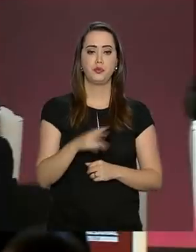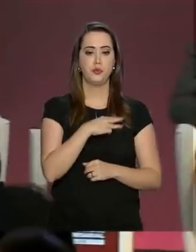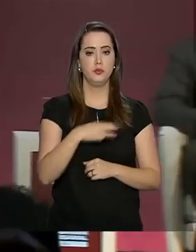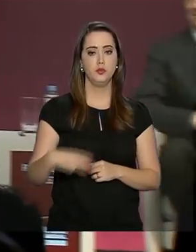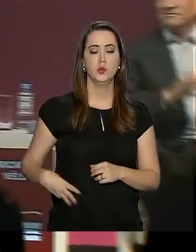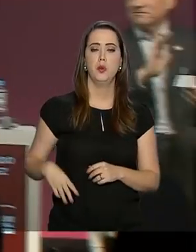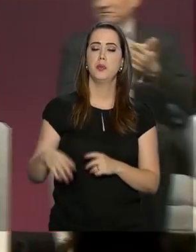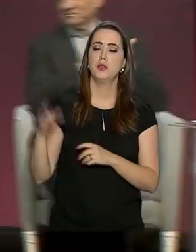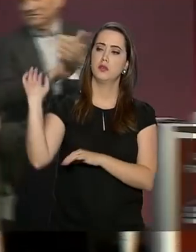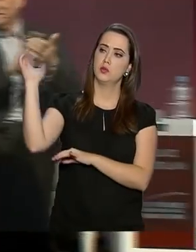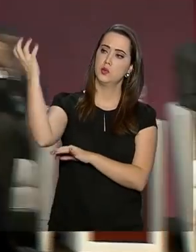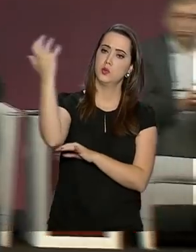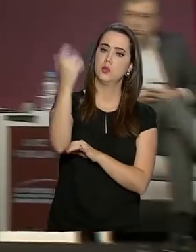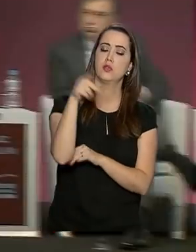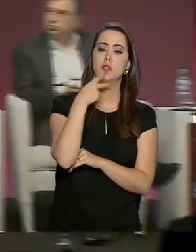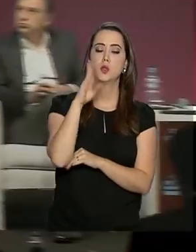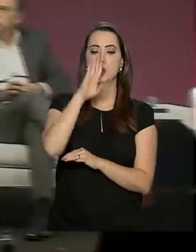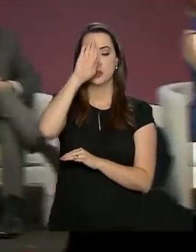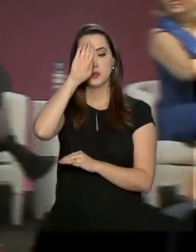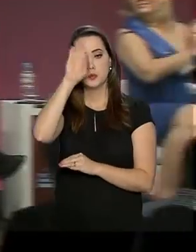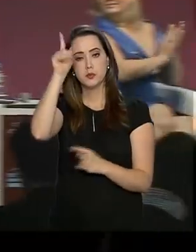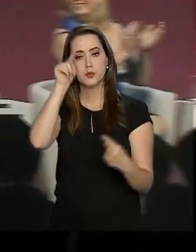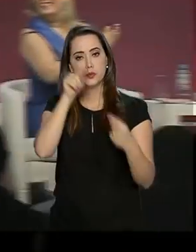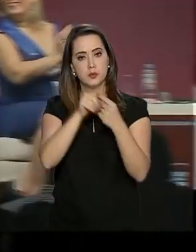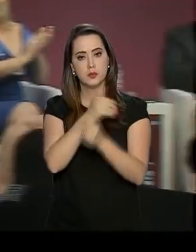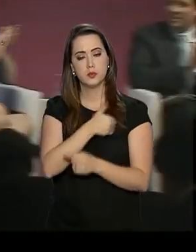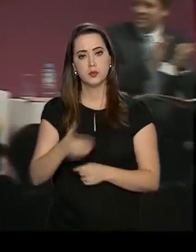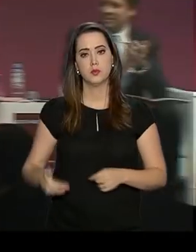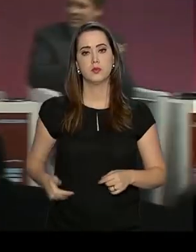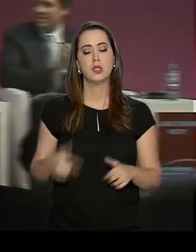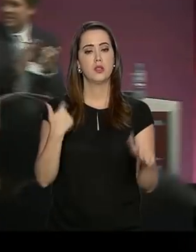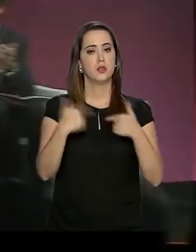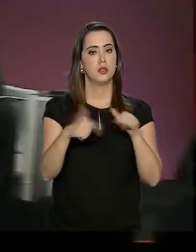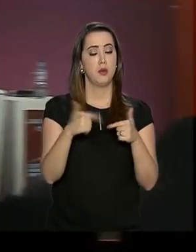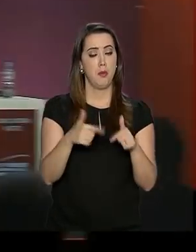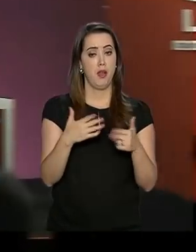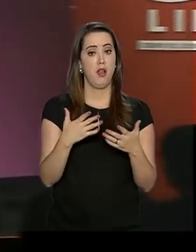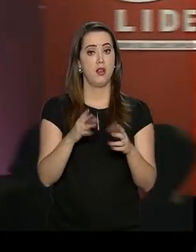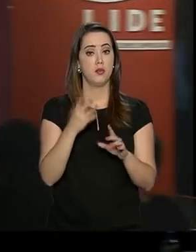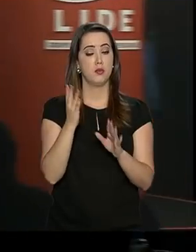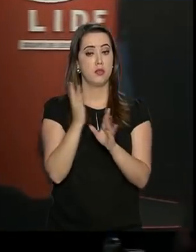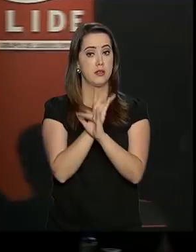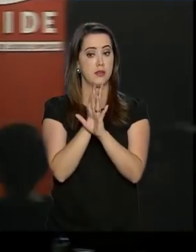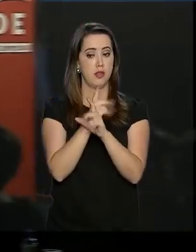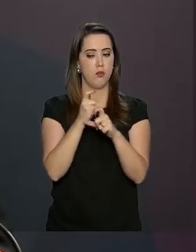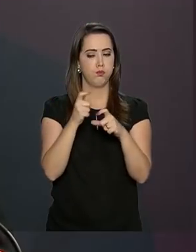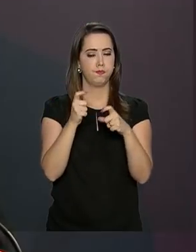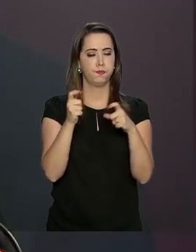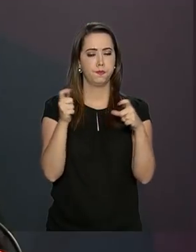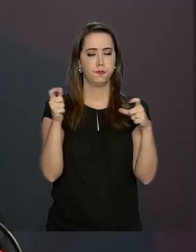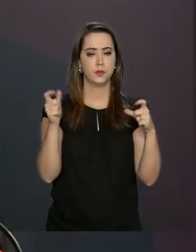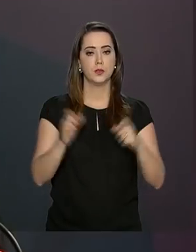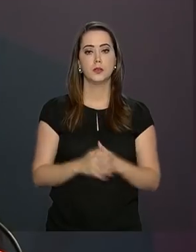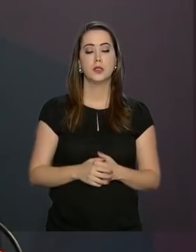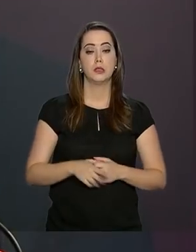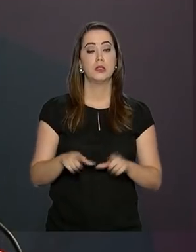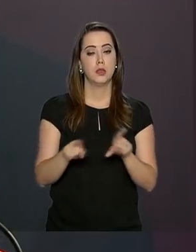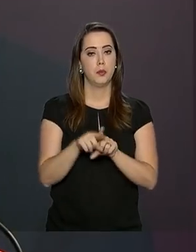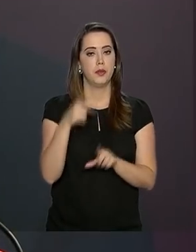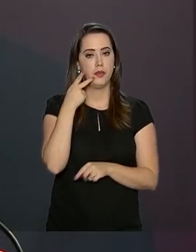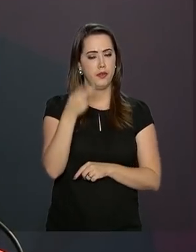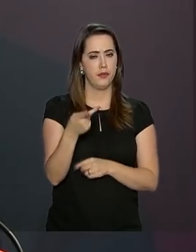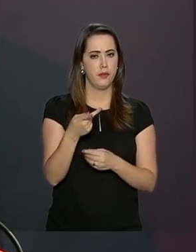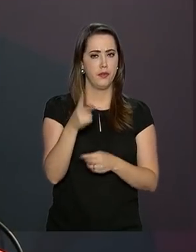Meio Ambiente destacou que uma das prioridades do governo será a atuação nas grandes cidades. Ricardo Salles disse ainda que vai rever